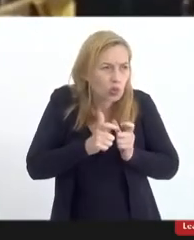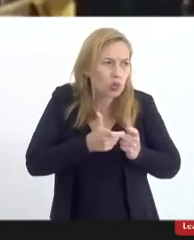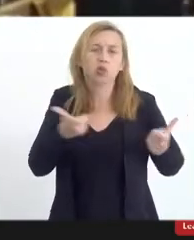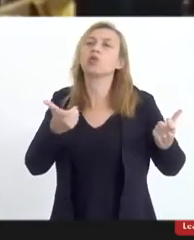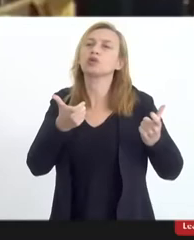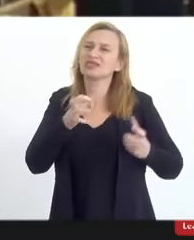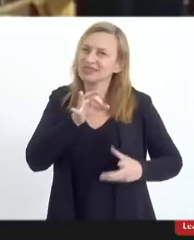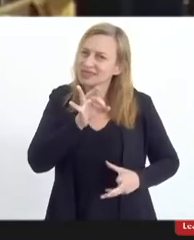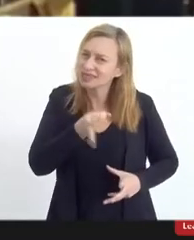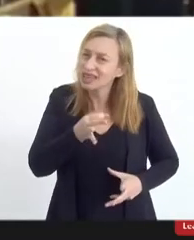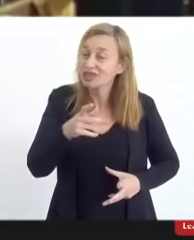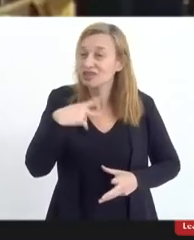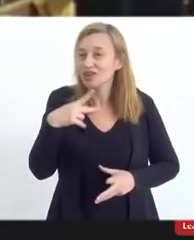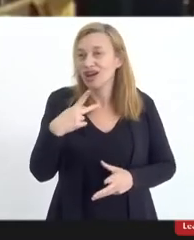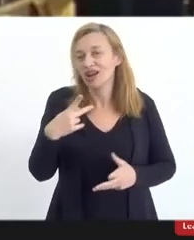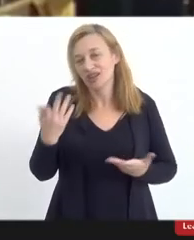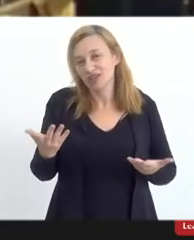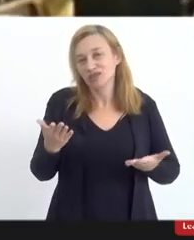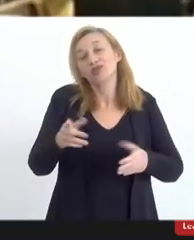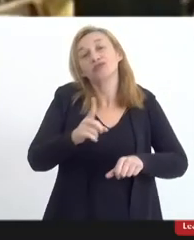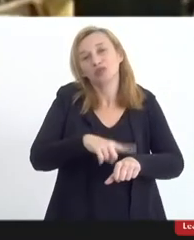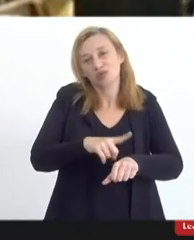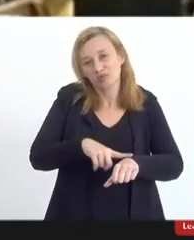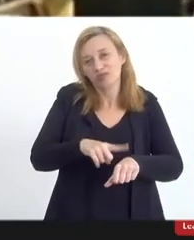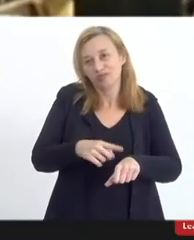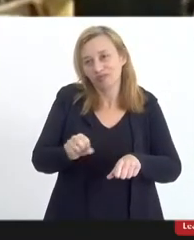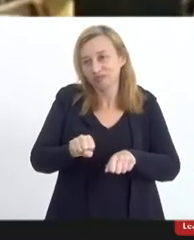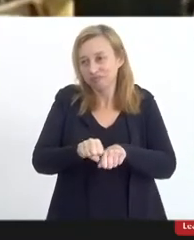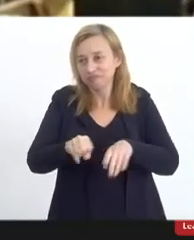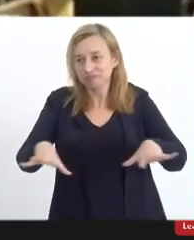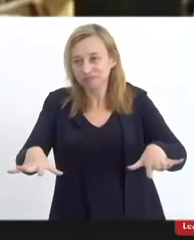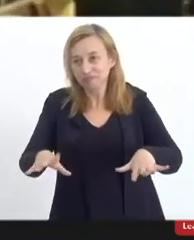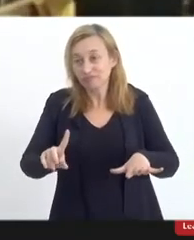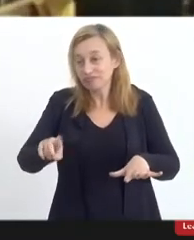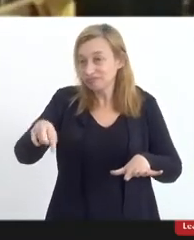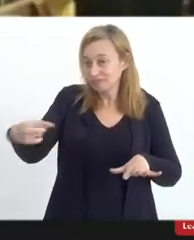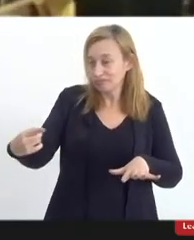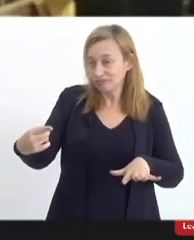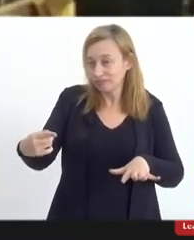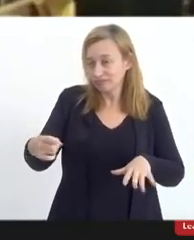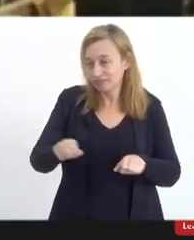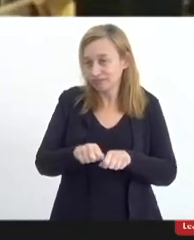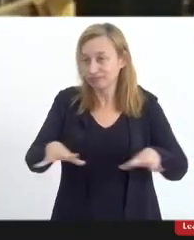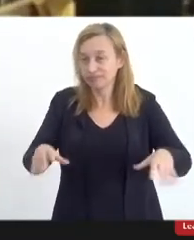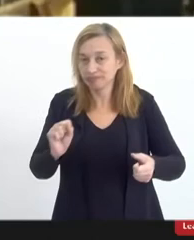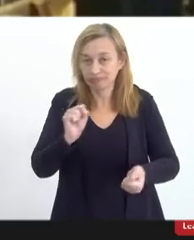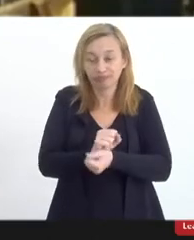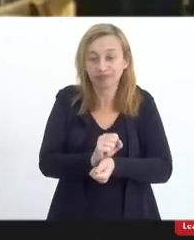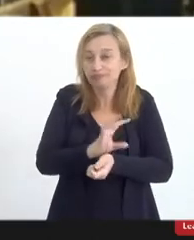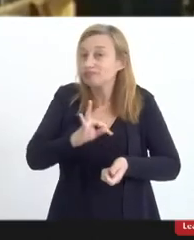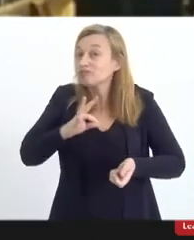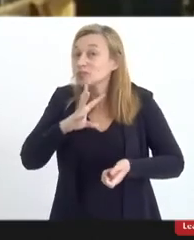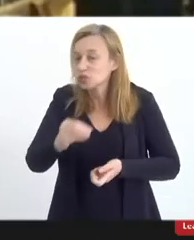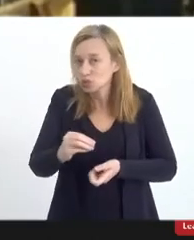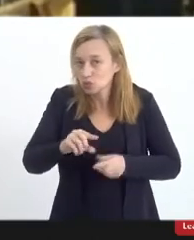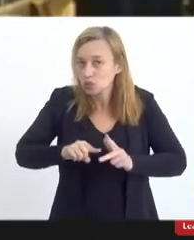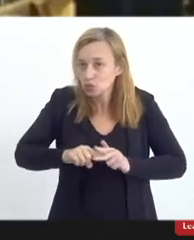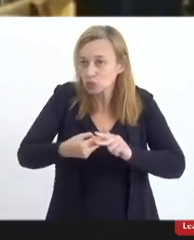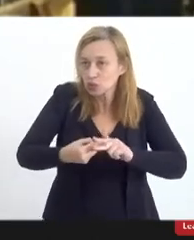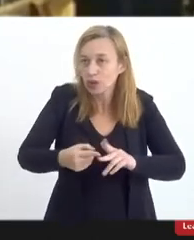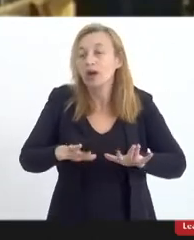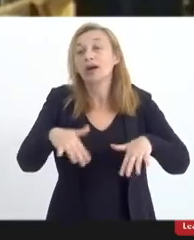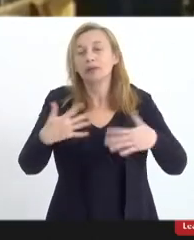lógico, estamos falando de antes da pandemia, depois da pandemia, tudo teve que dar uma parada e ajuste.